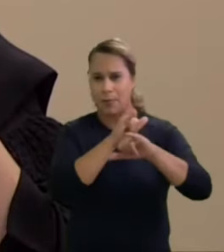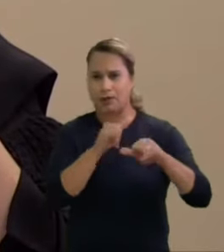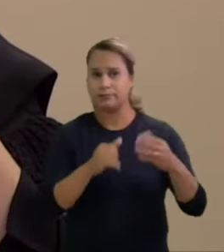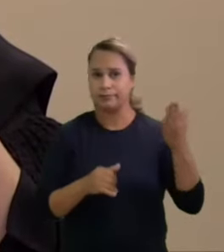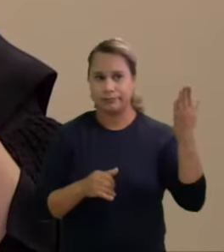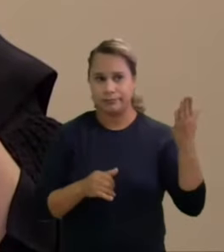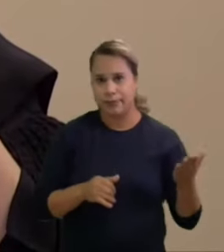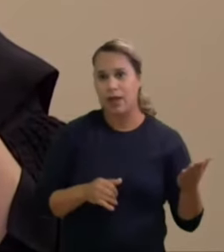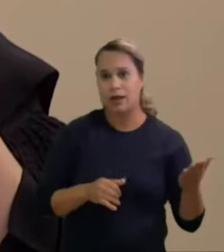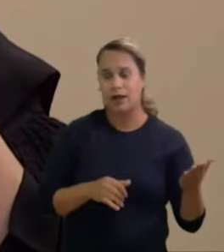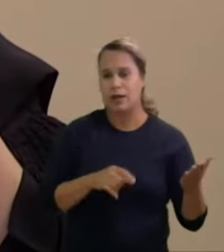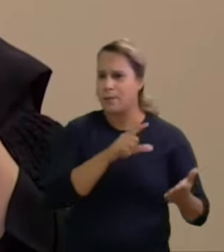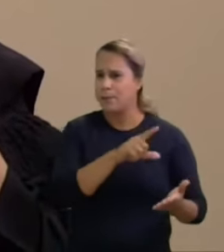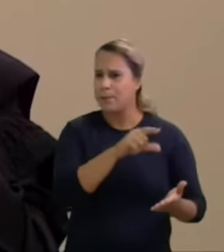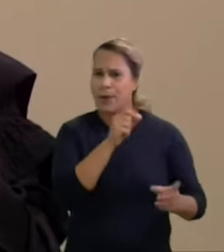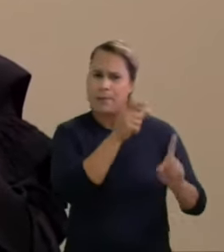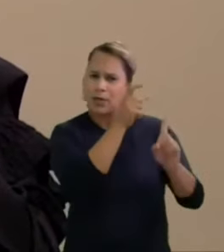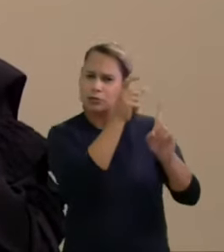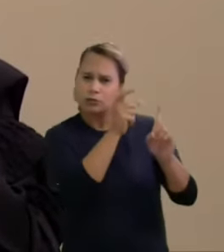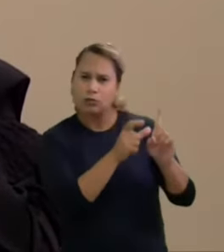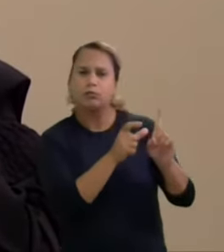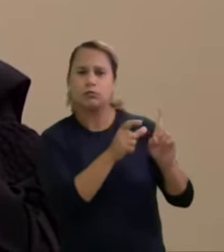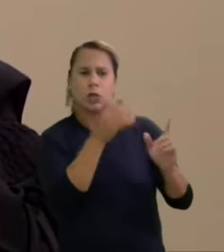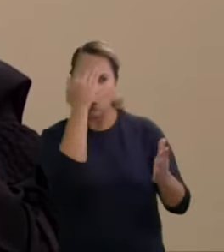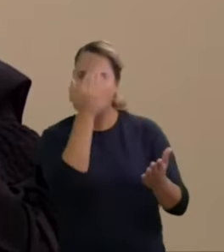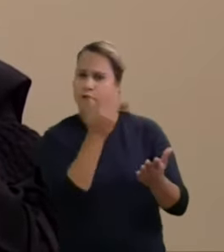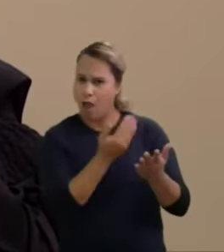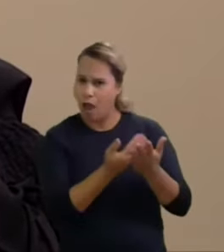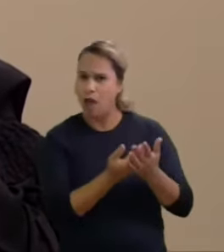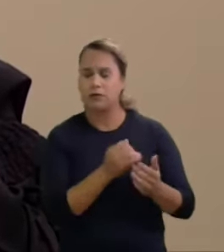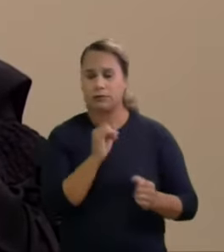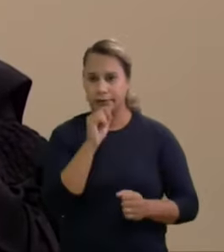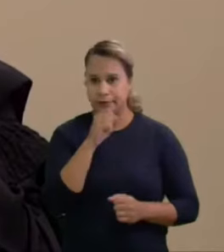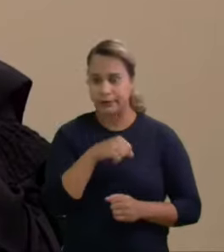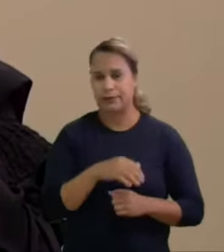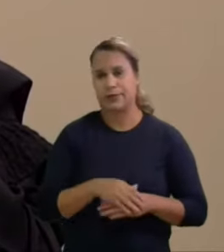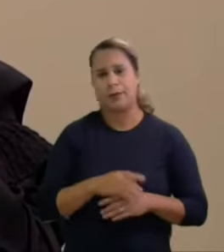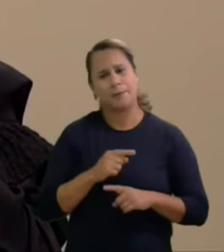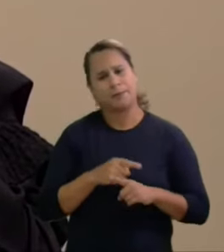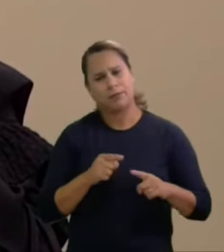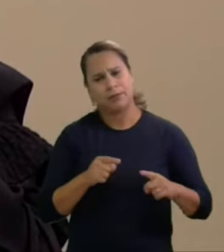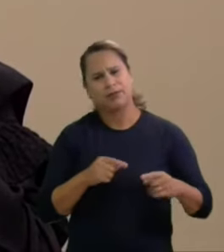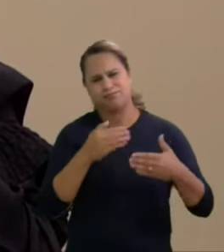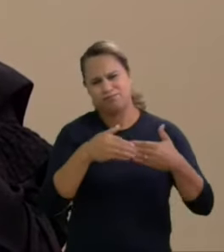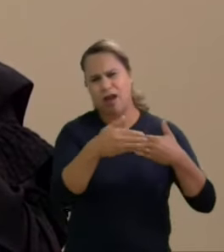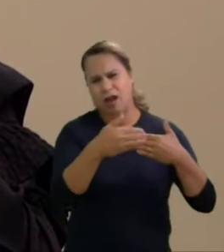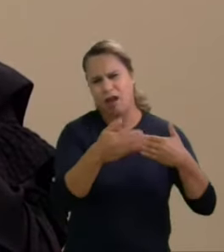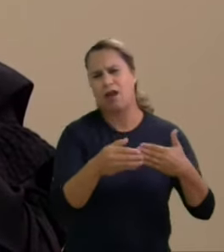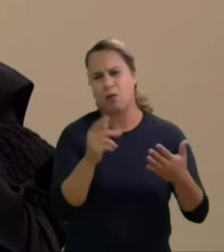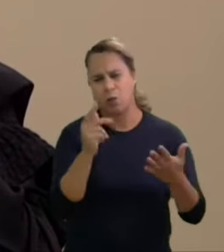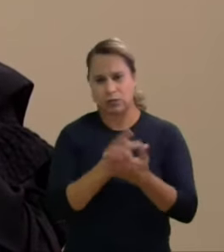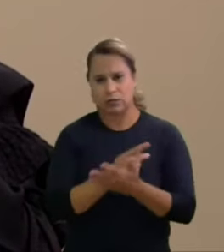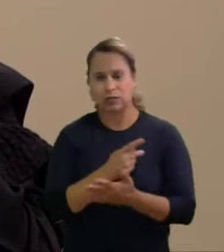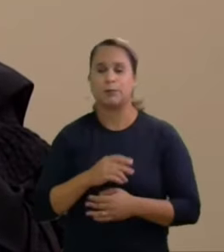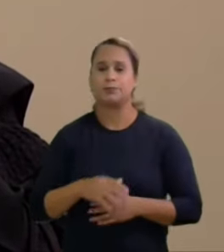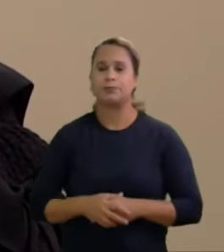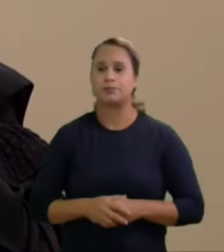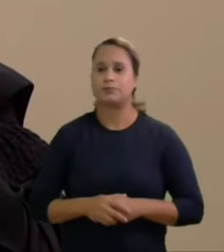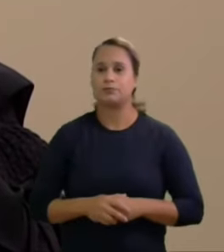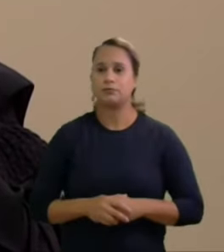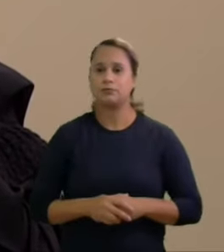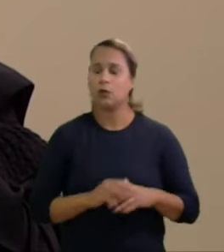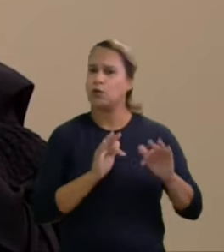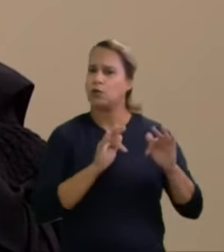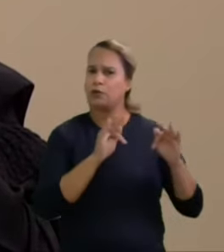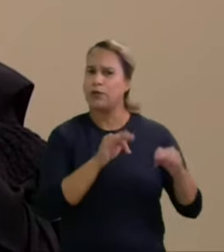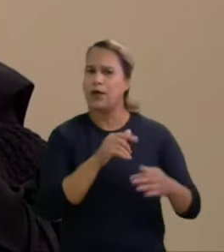confiáveis claro que muita coisa aconteceu de lá pra cá mas o que eu quero dizer afinal é que o Joaquim Barbosa ter ou não ter